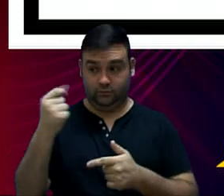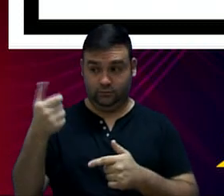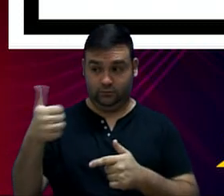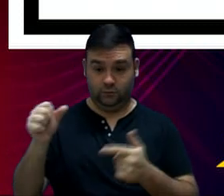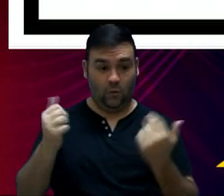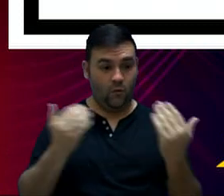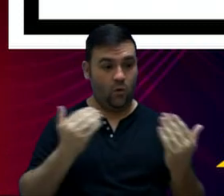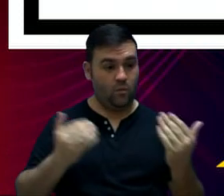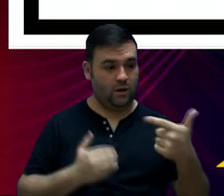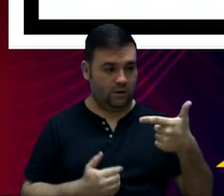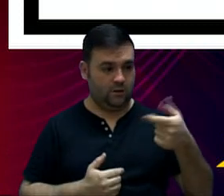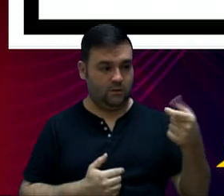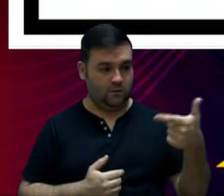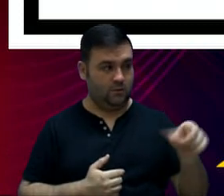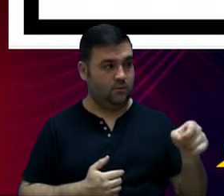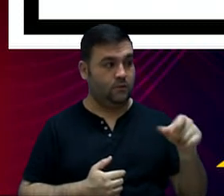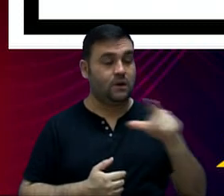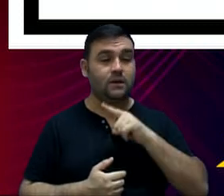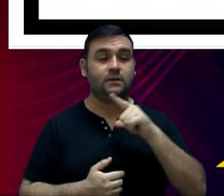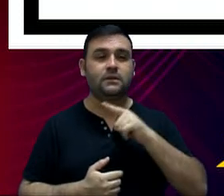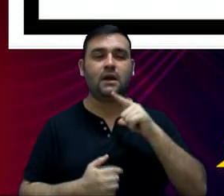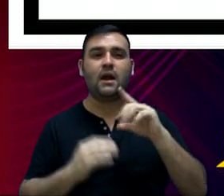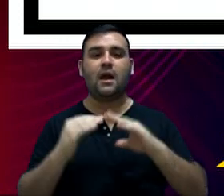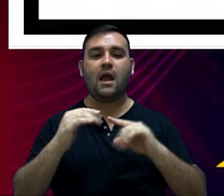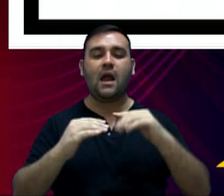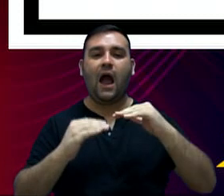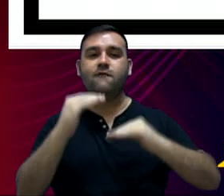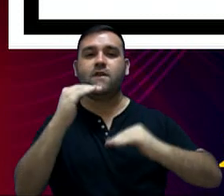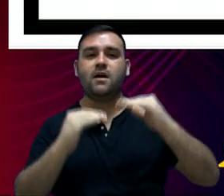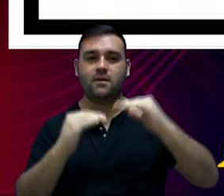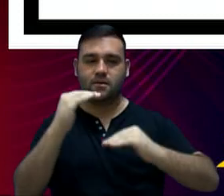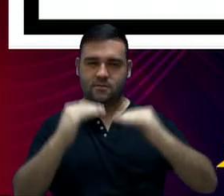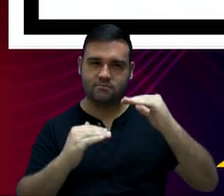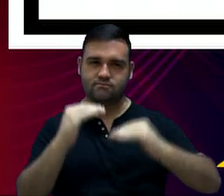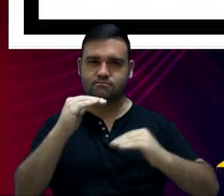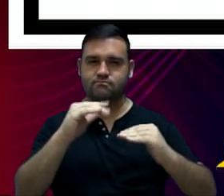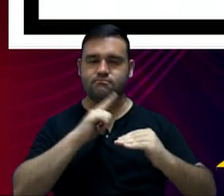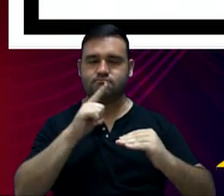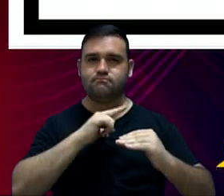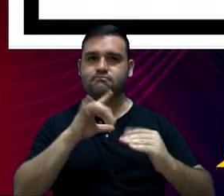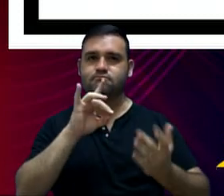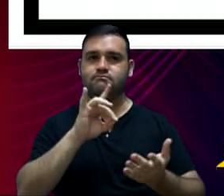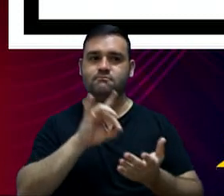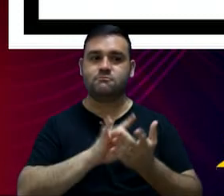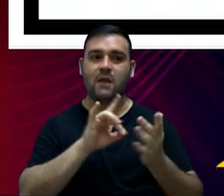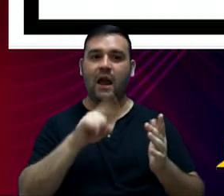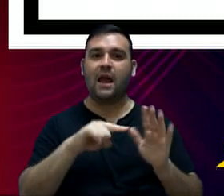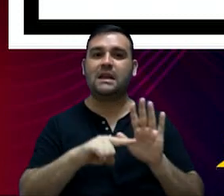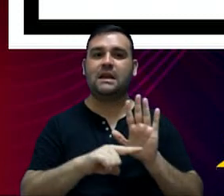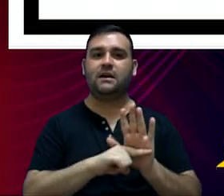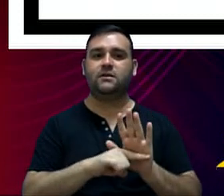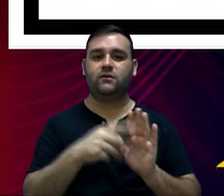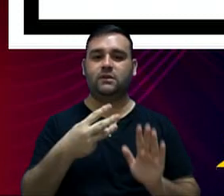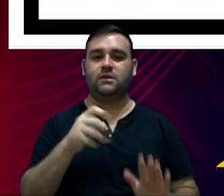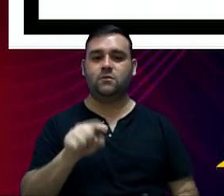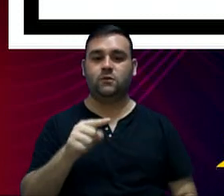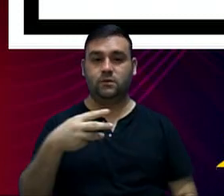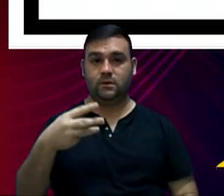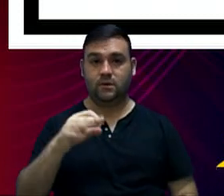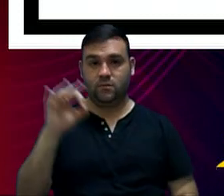comparando com 2020, nós temos aí uma variação, uma variação real negativa de 3